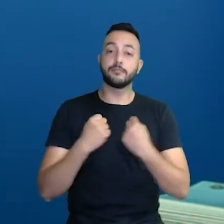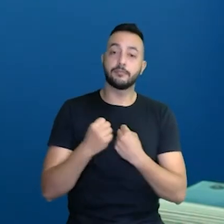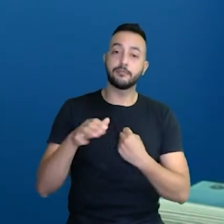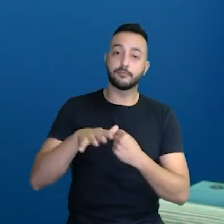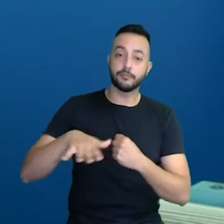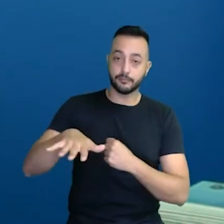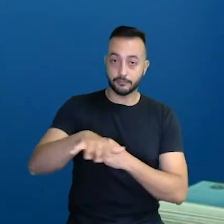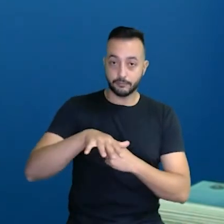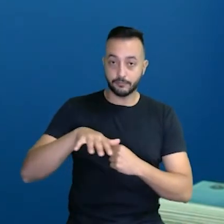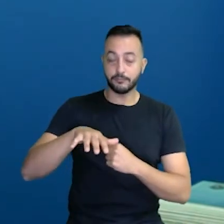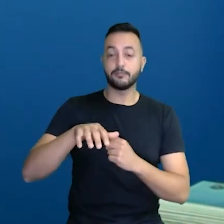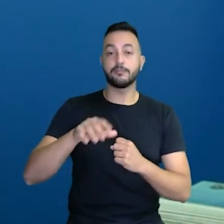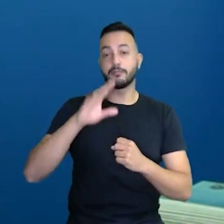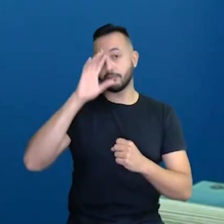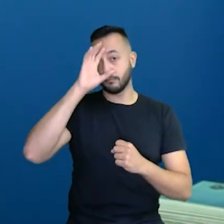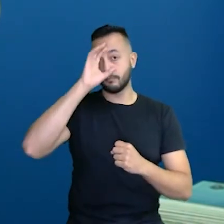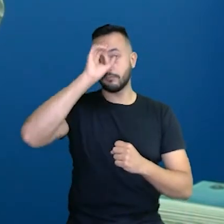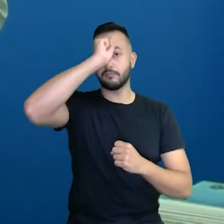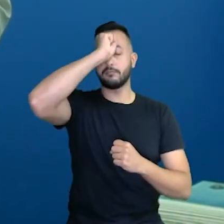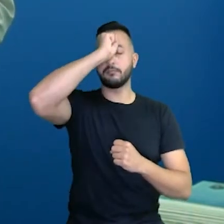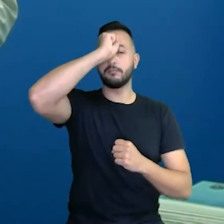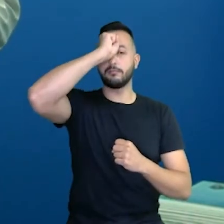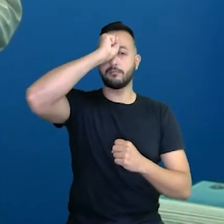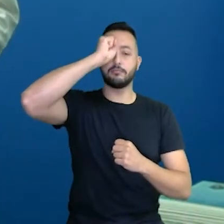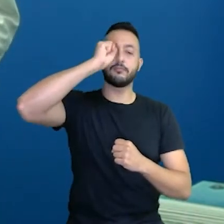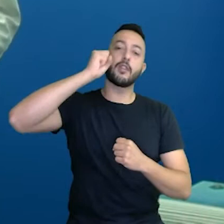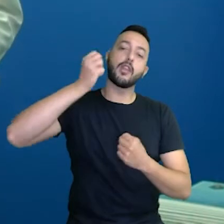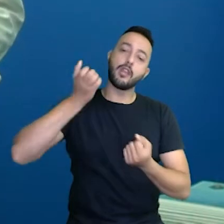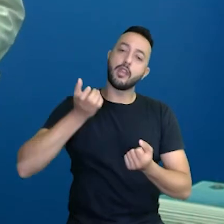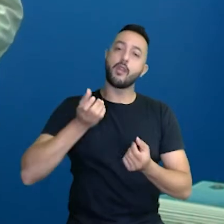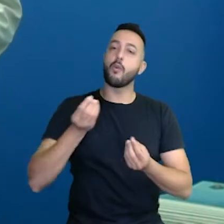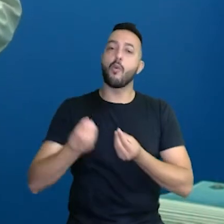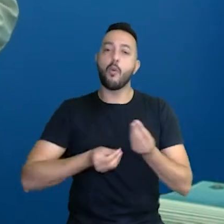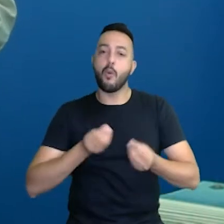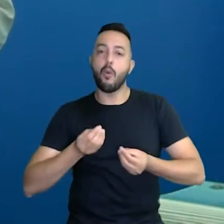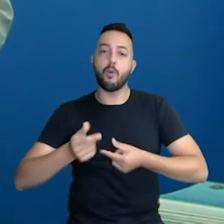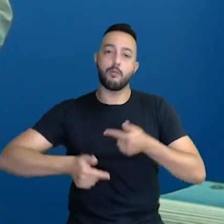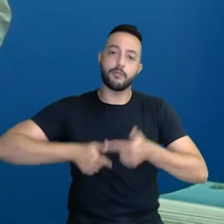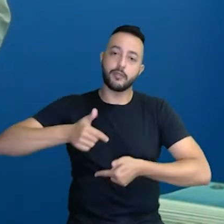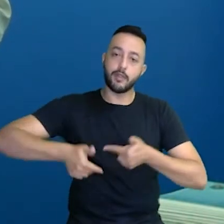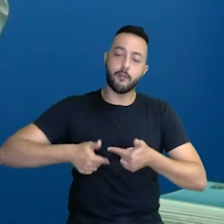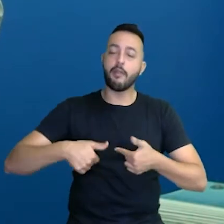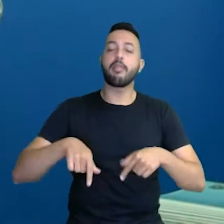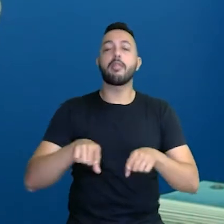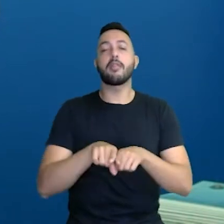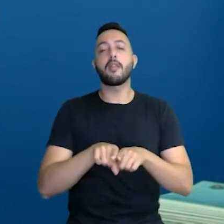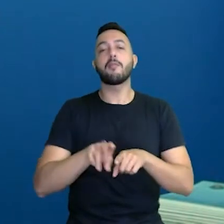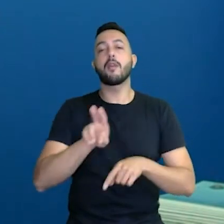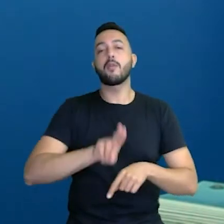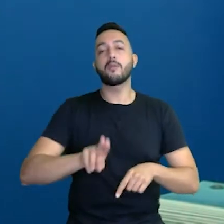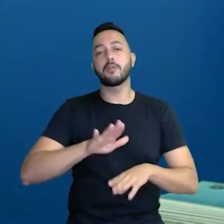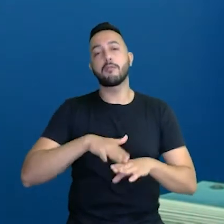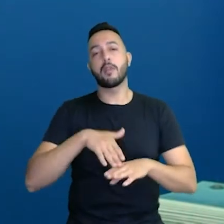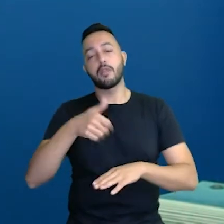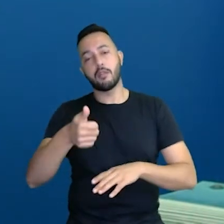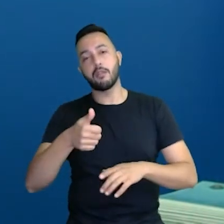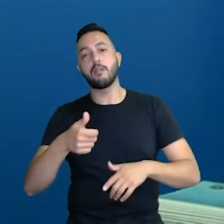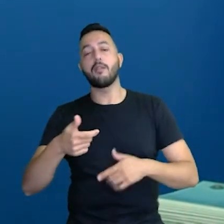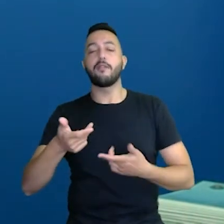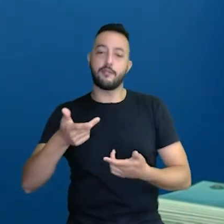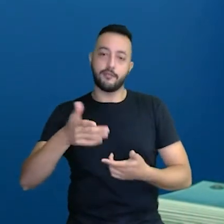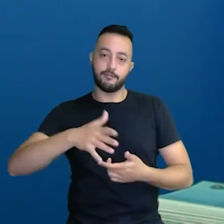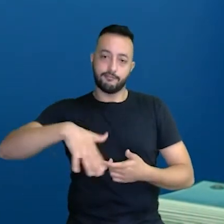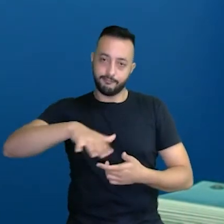compreenda não só o funcionamento, mas possa fazer melhor uso do serviço desta